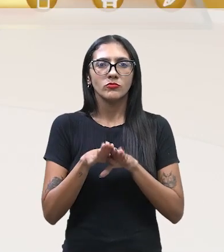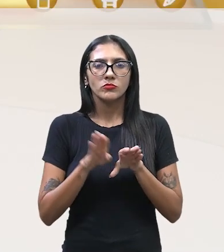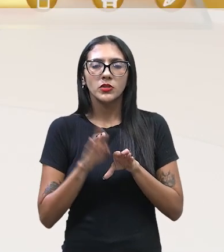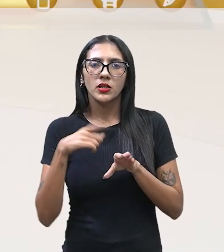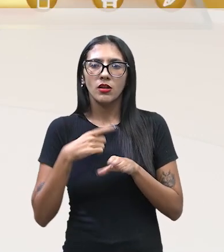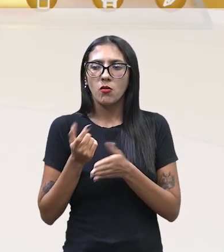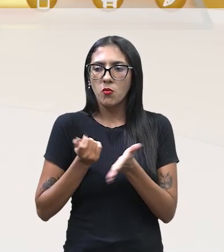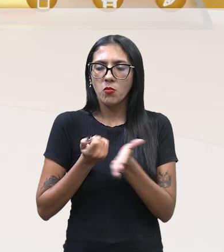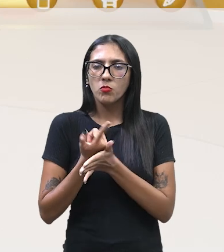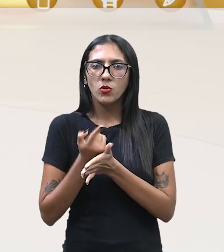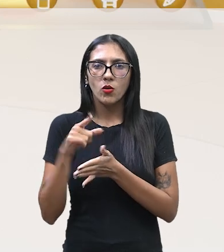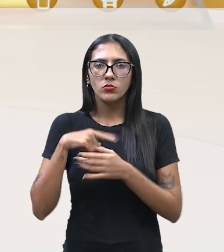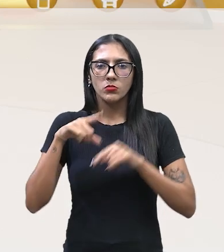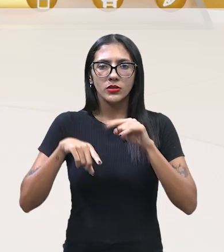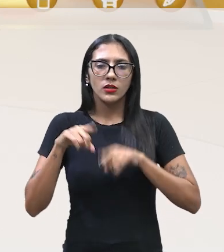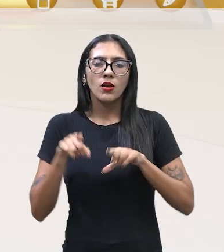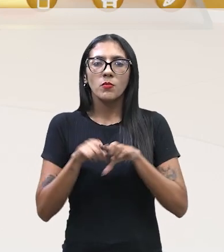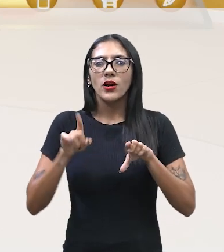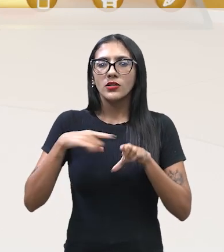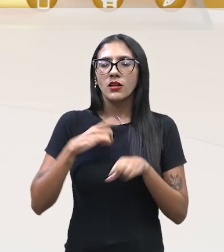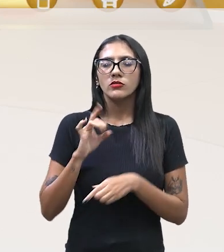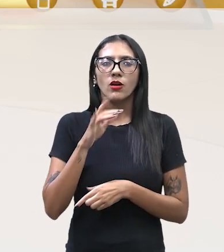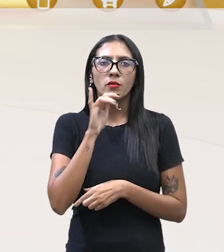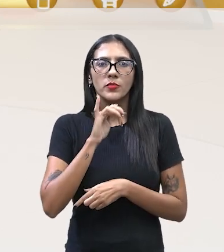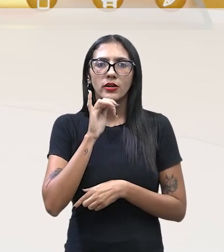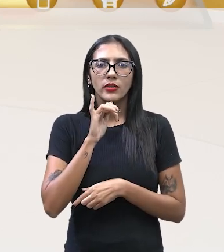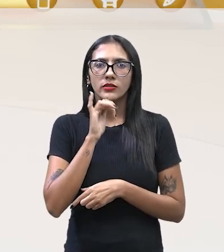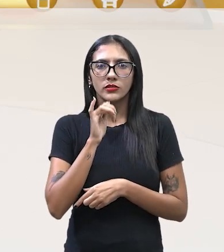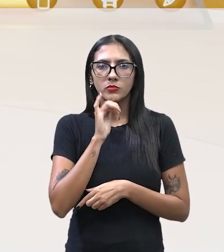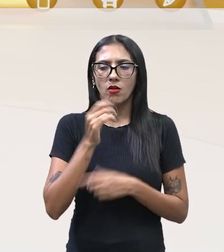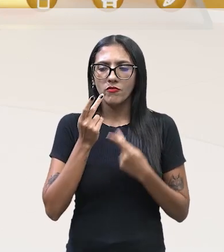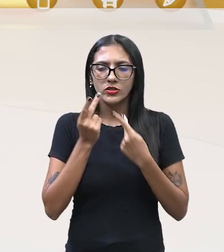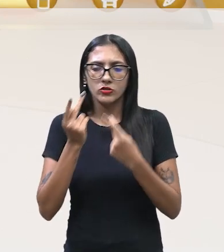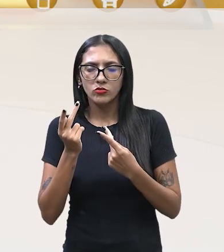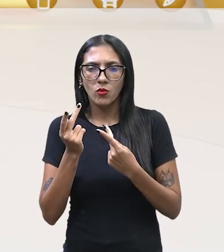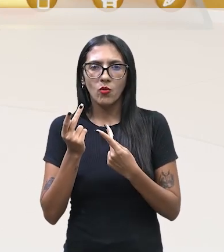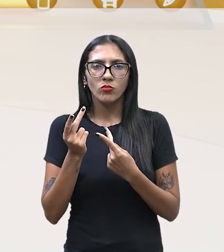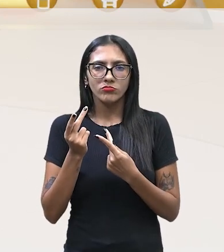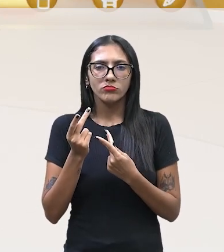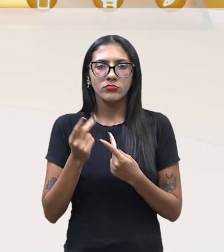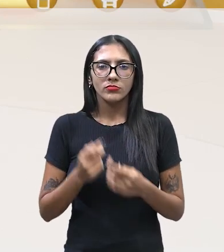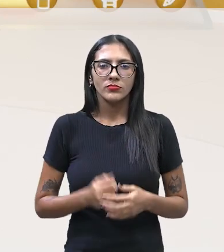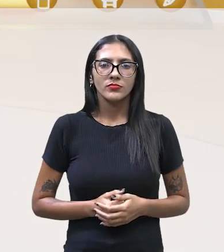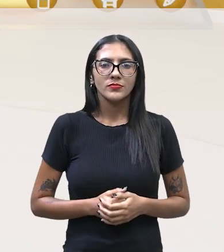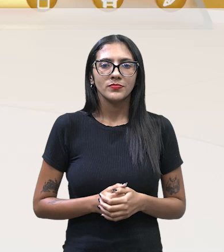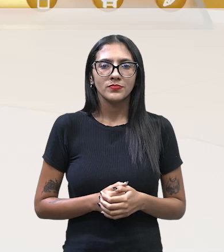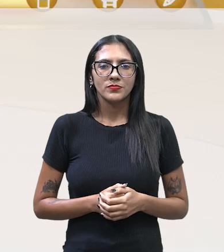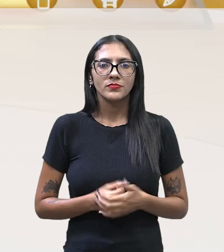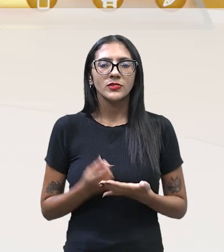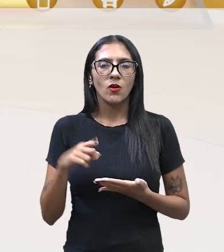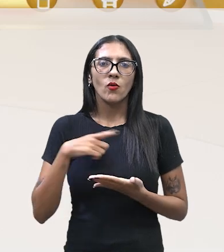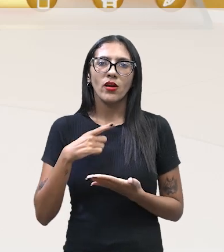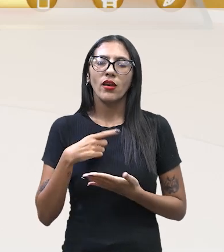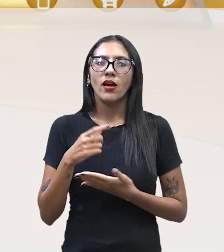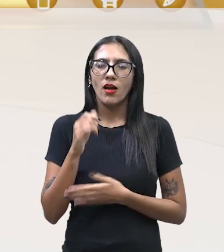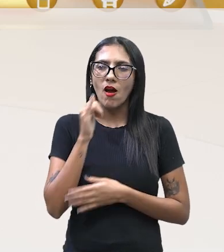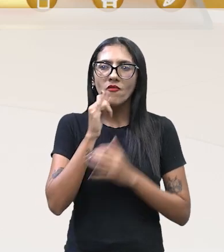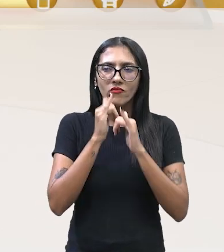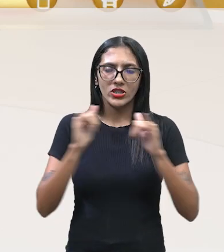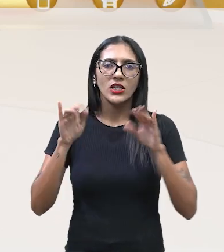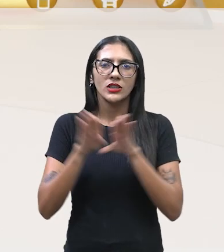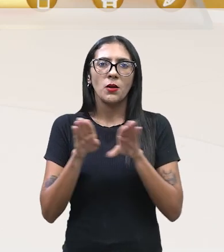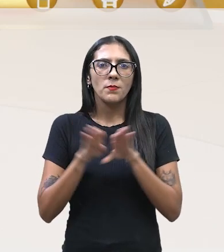cidade. Exato. E aí, só por estar nela, uau, o ela está usando? De onde veio? E ela faz questão de falar que ela comprou. Ela não